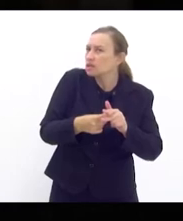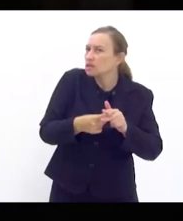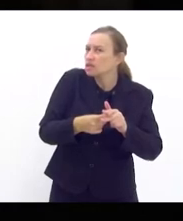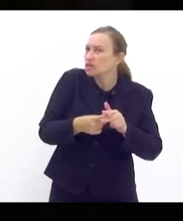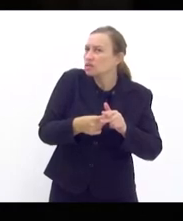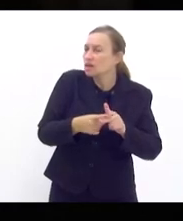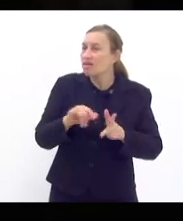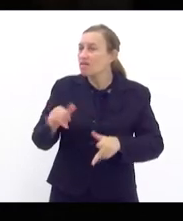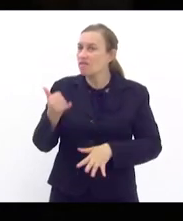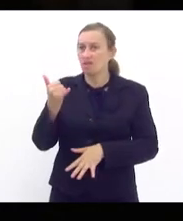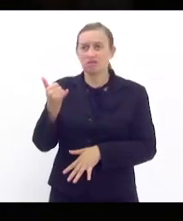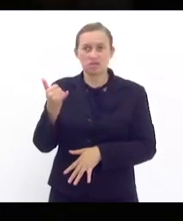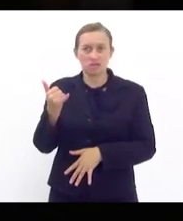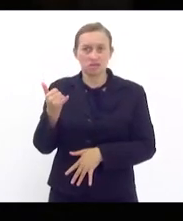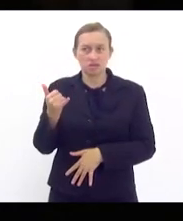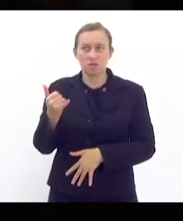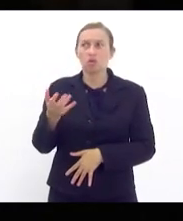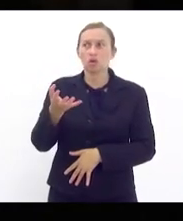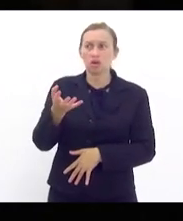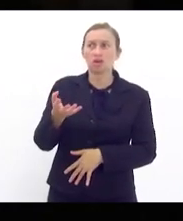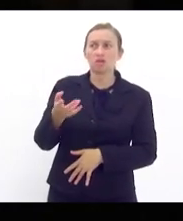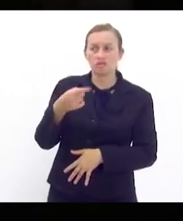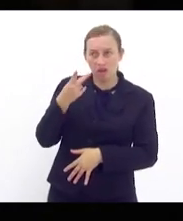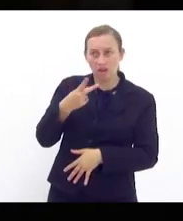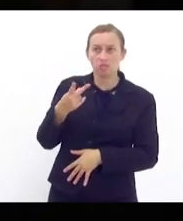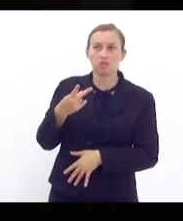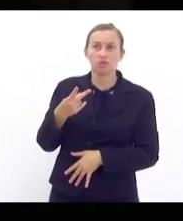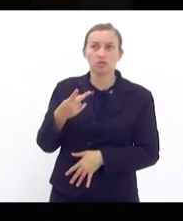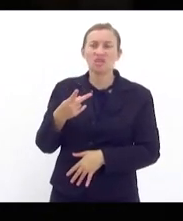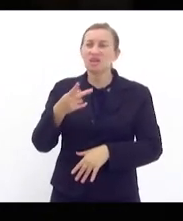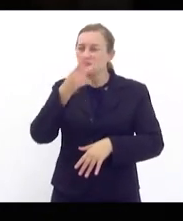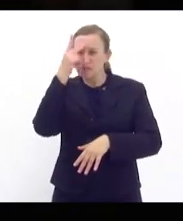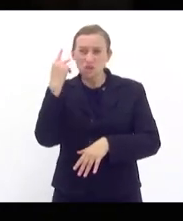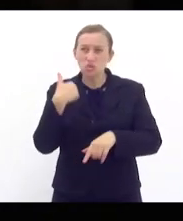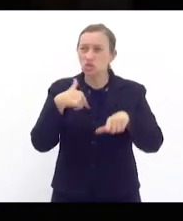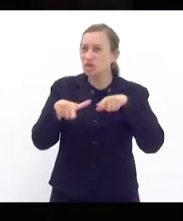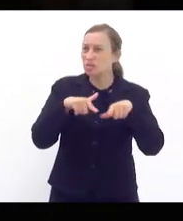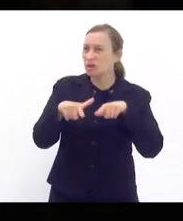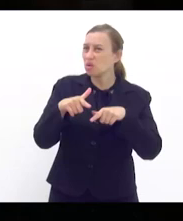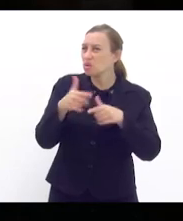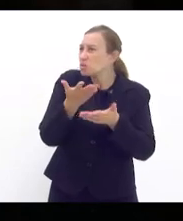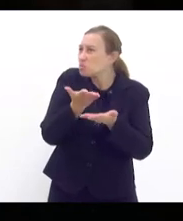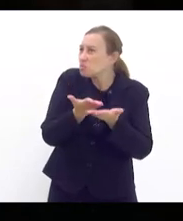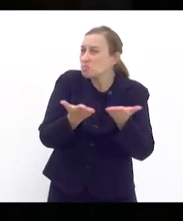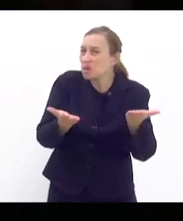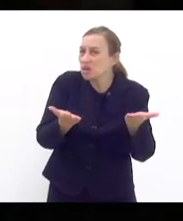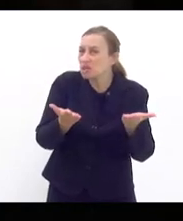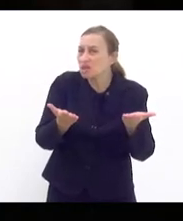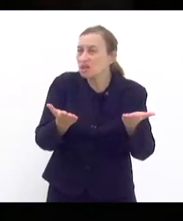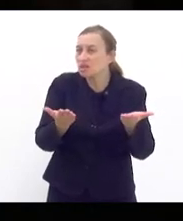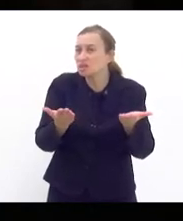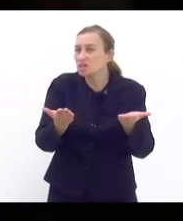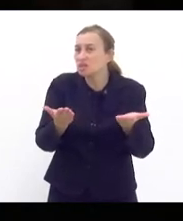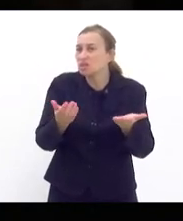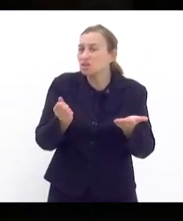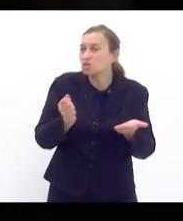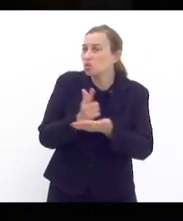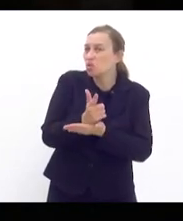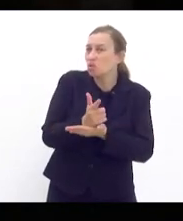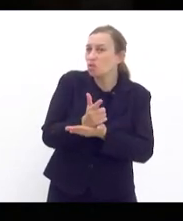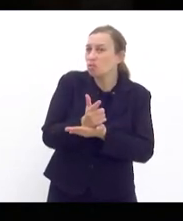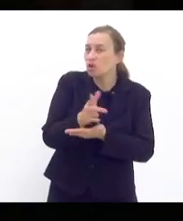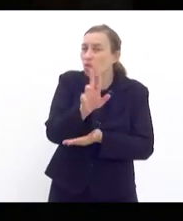inflação é disso que a gente está falando trabalhadores com perdas de poder de compra consome menos